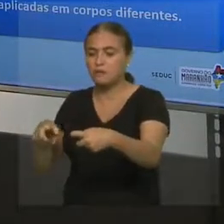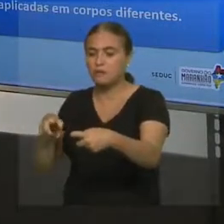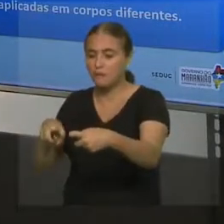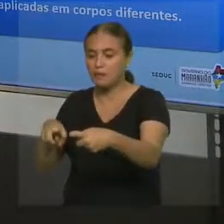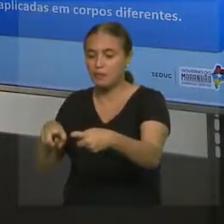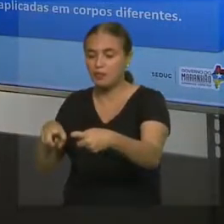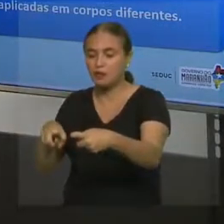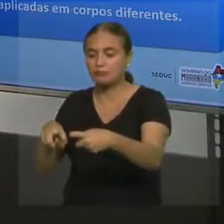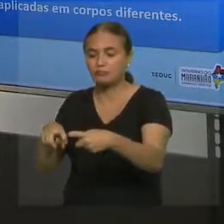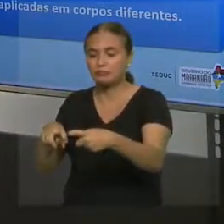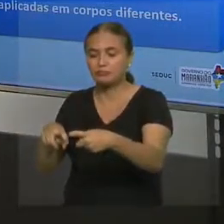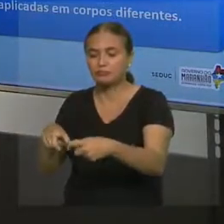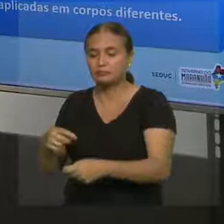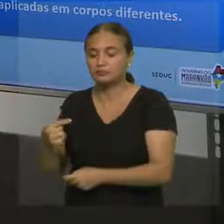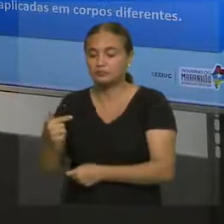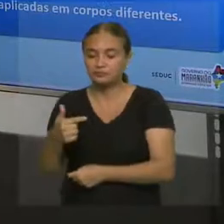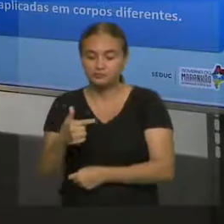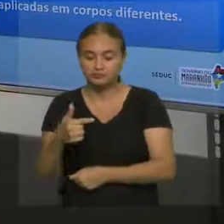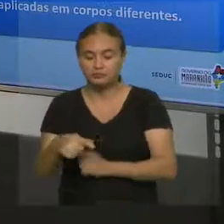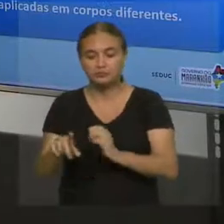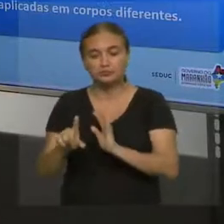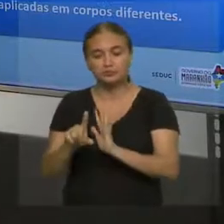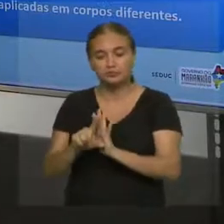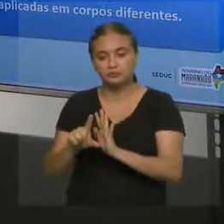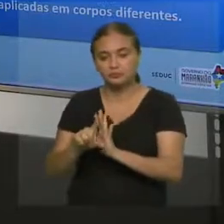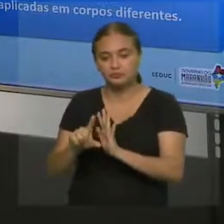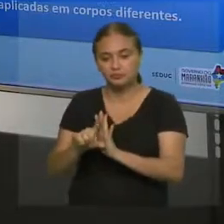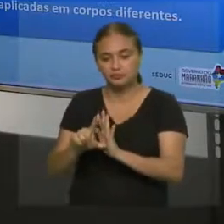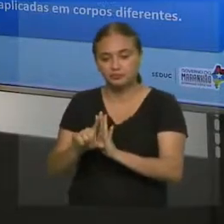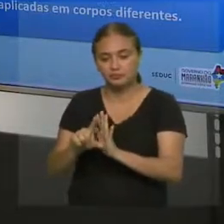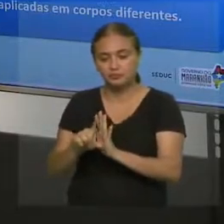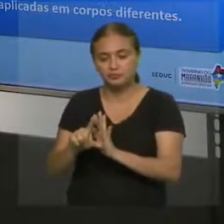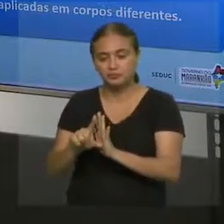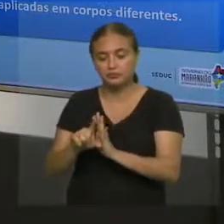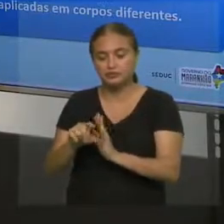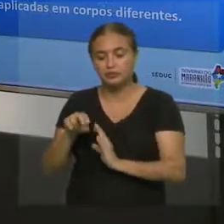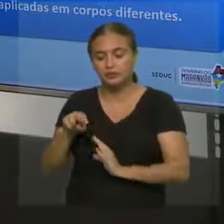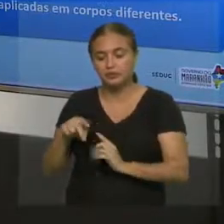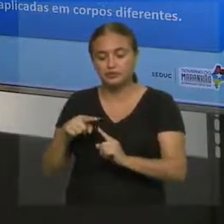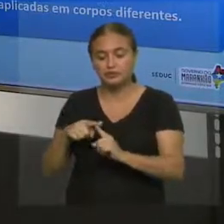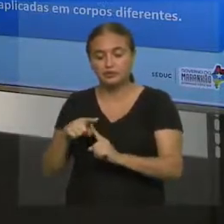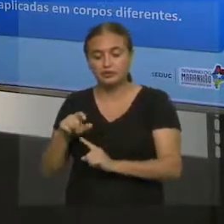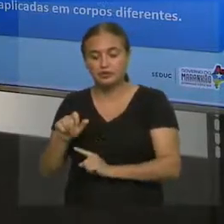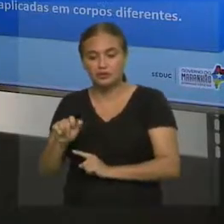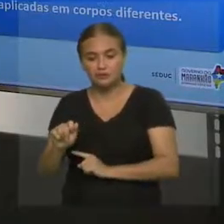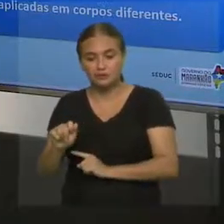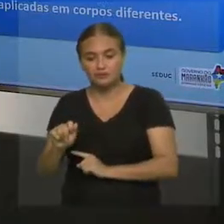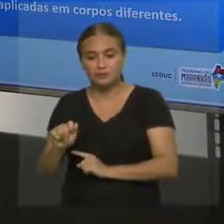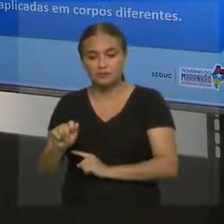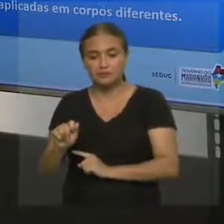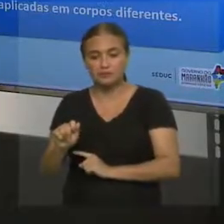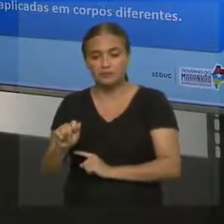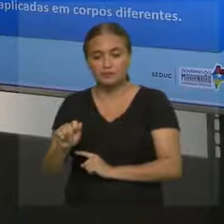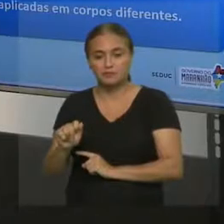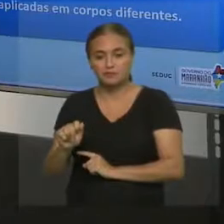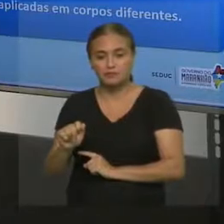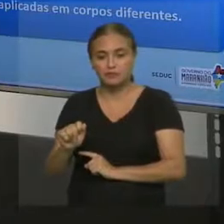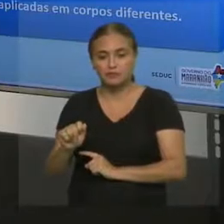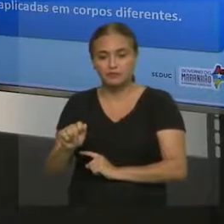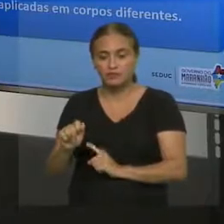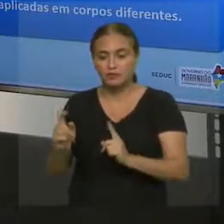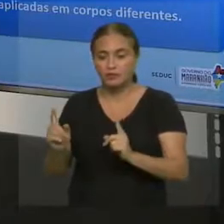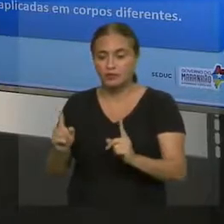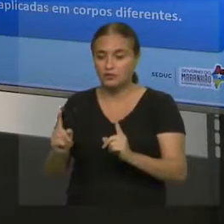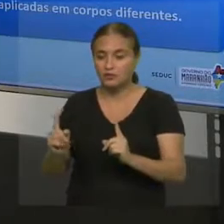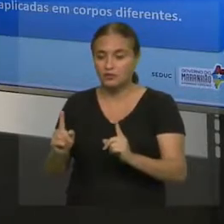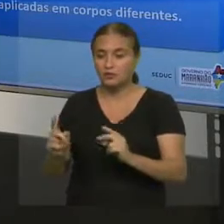pegar que a segunda lei de Newton vale M vezes A, força é M vezes A. Considerando que a força é a mesma para